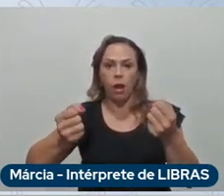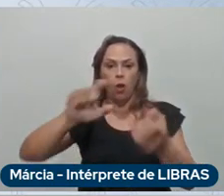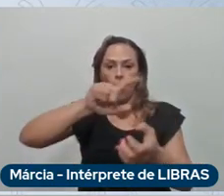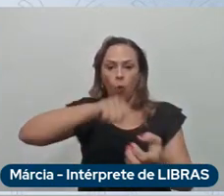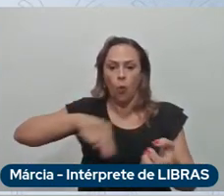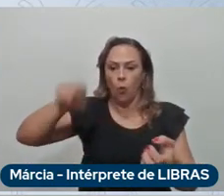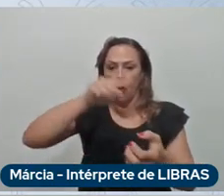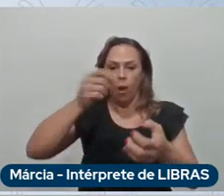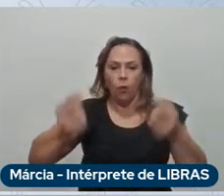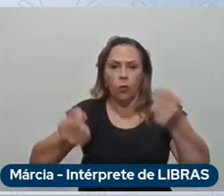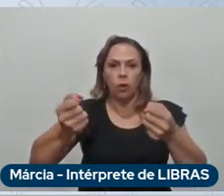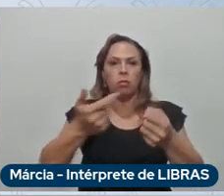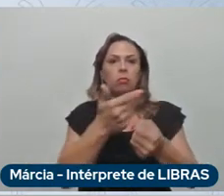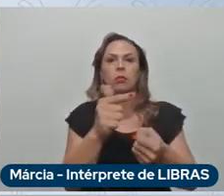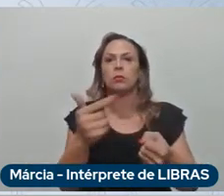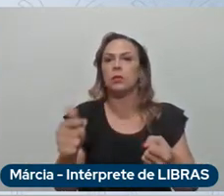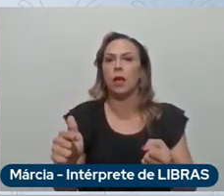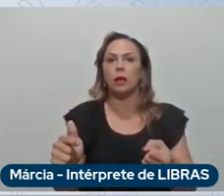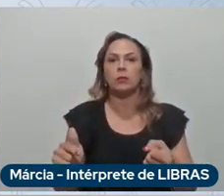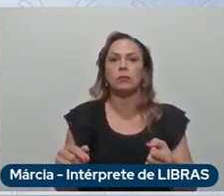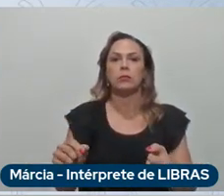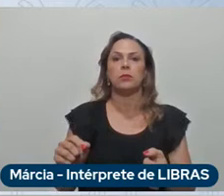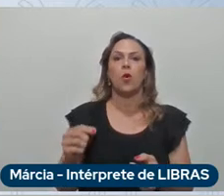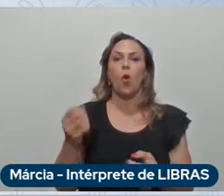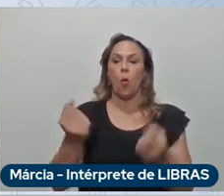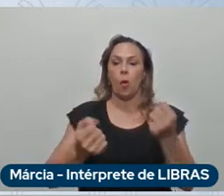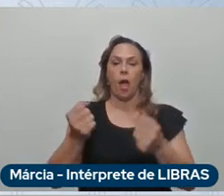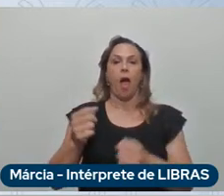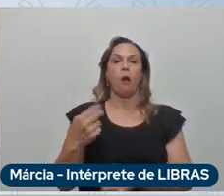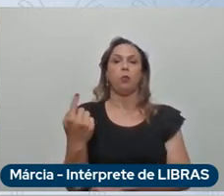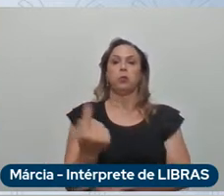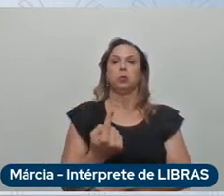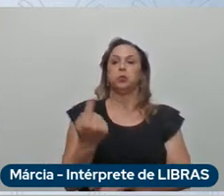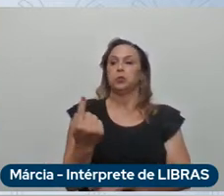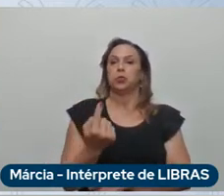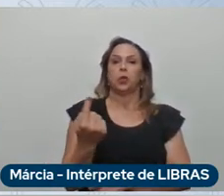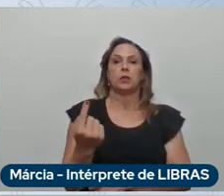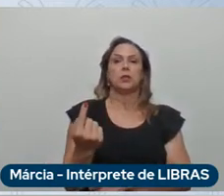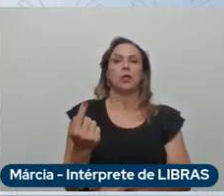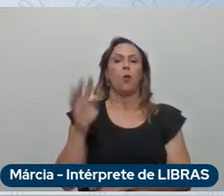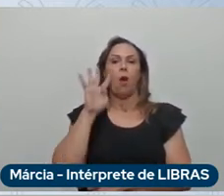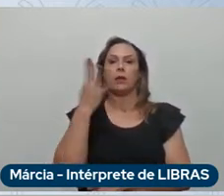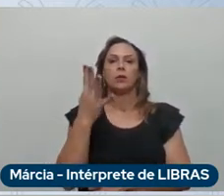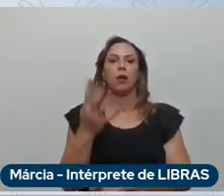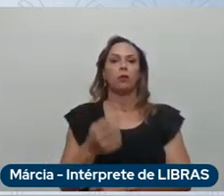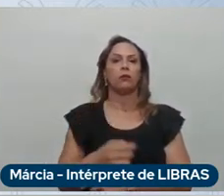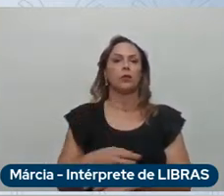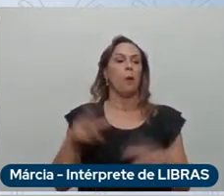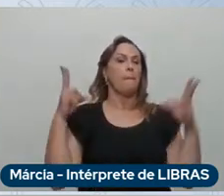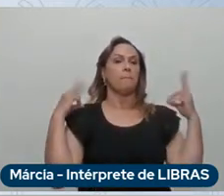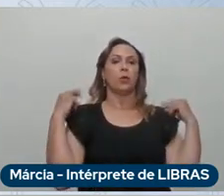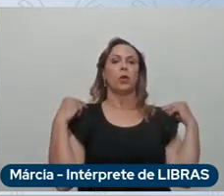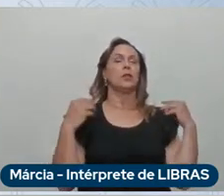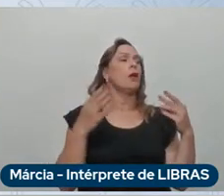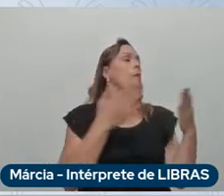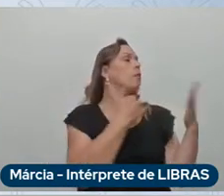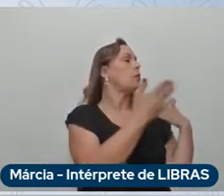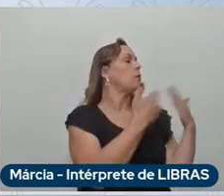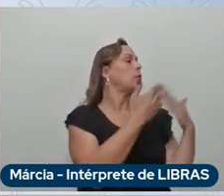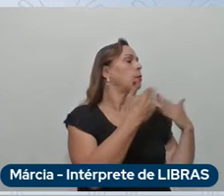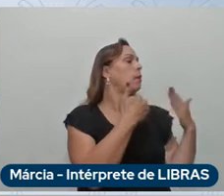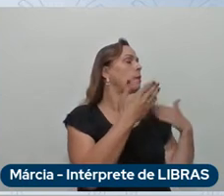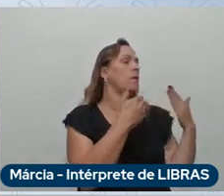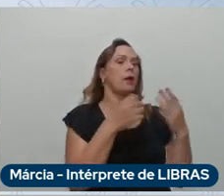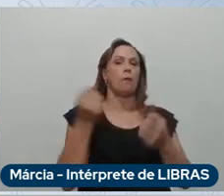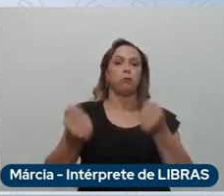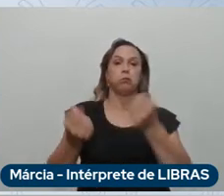decisões e o motorista pode estar virado para trás por exemplo conversando com as pessoas então vira mais uma